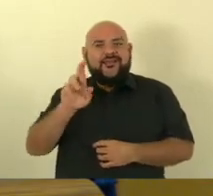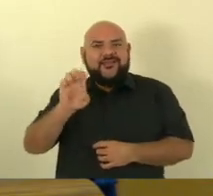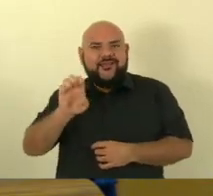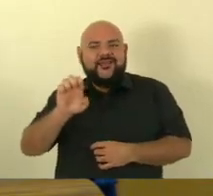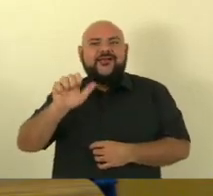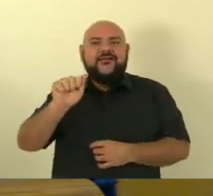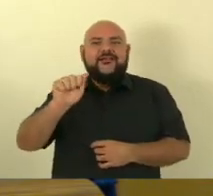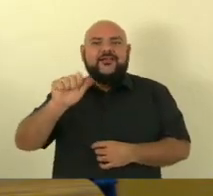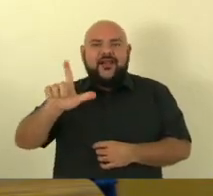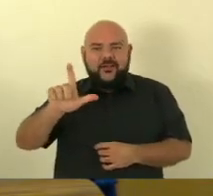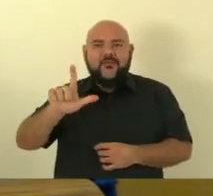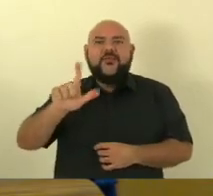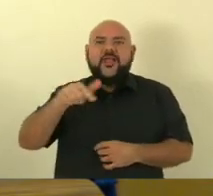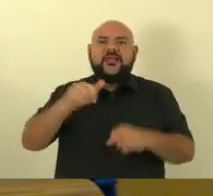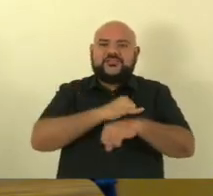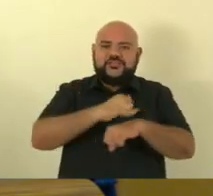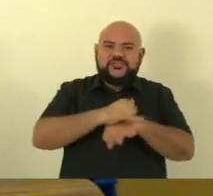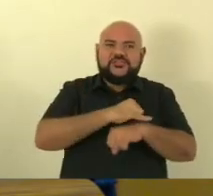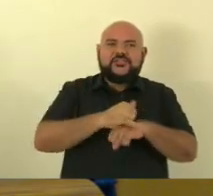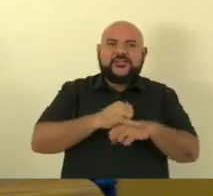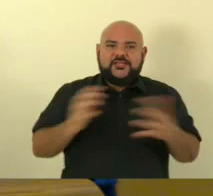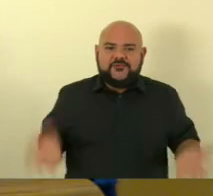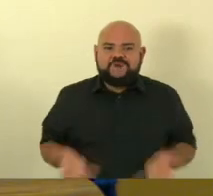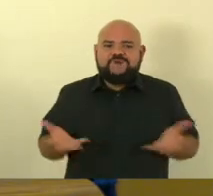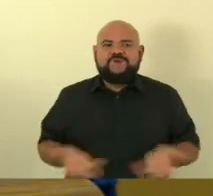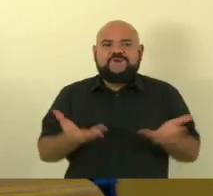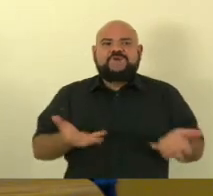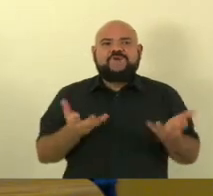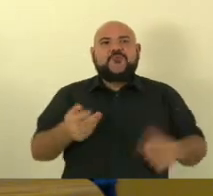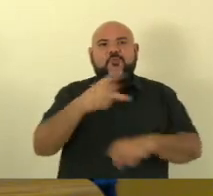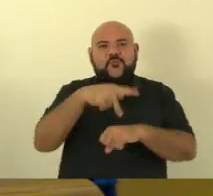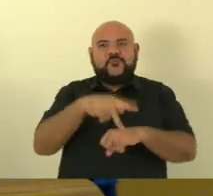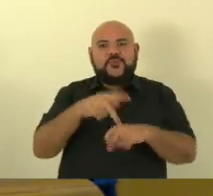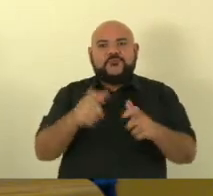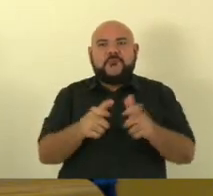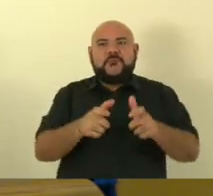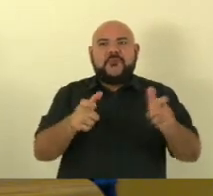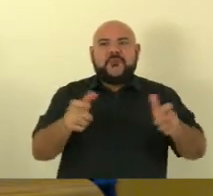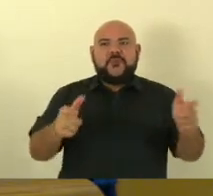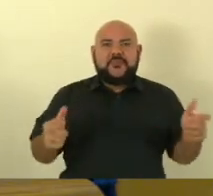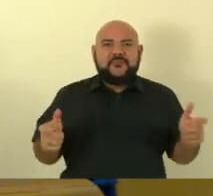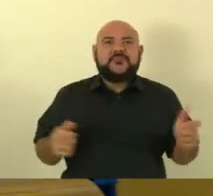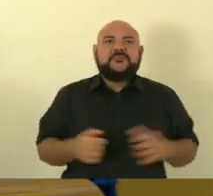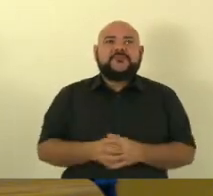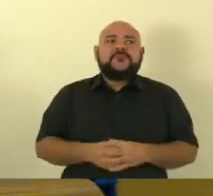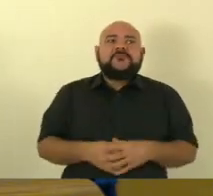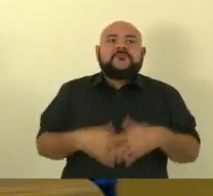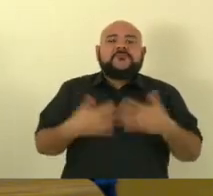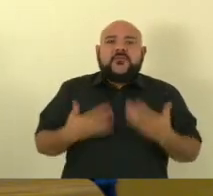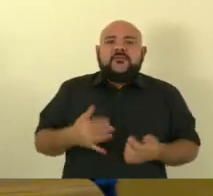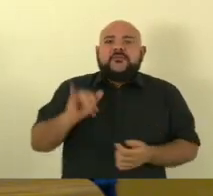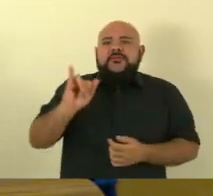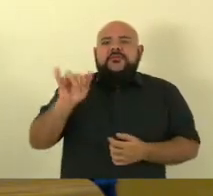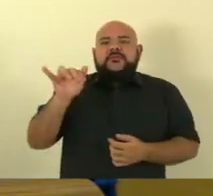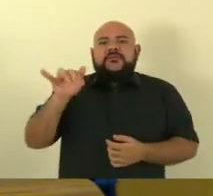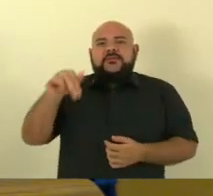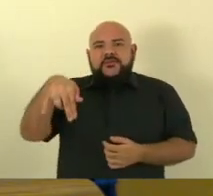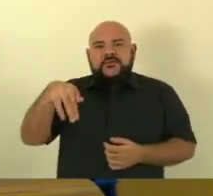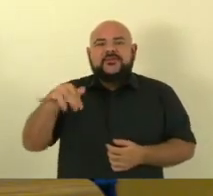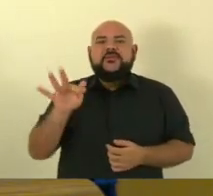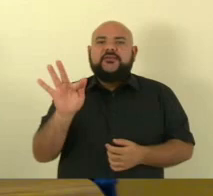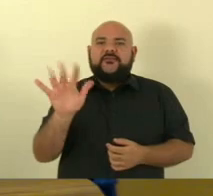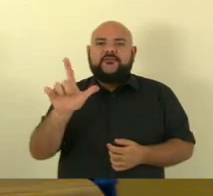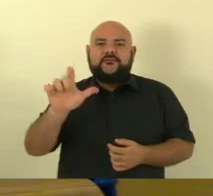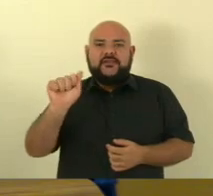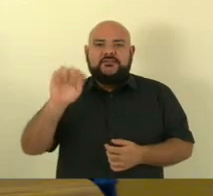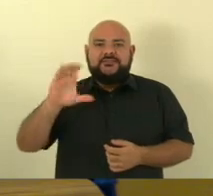era inflação de 80% 90% inclusive na nossa nação inflação é um perigo que precisa ser controlado